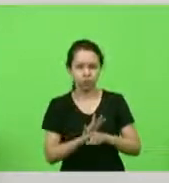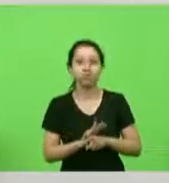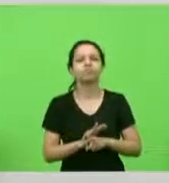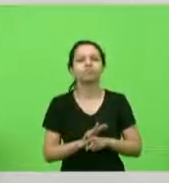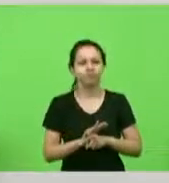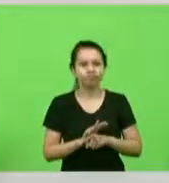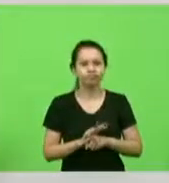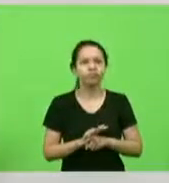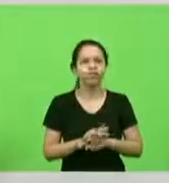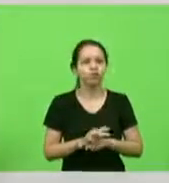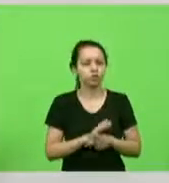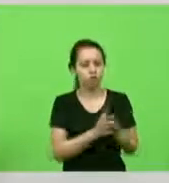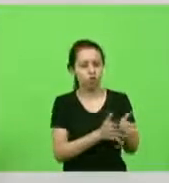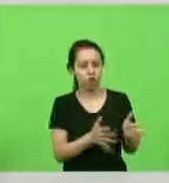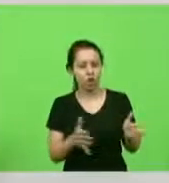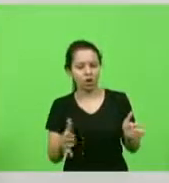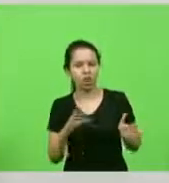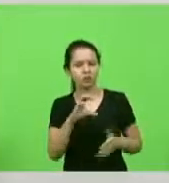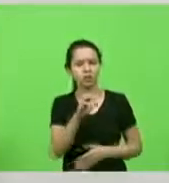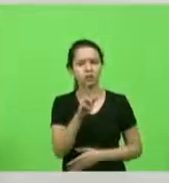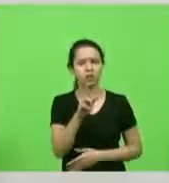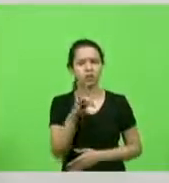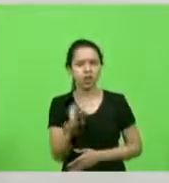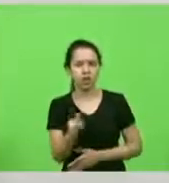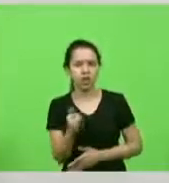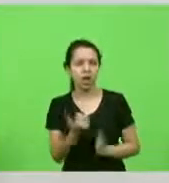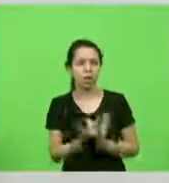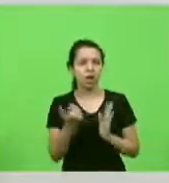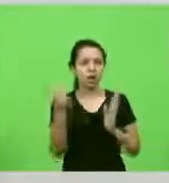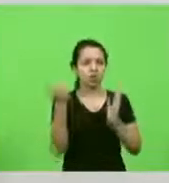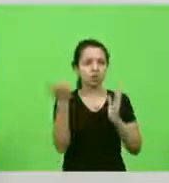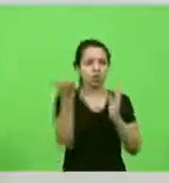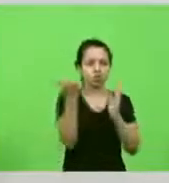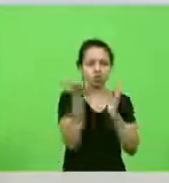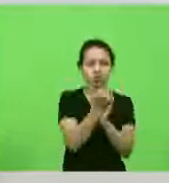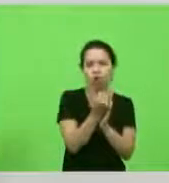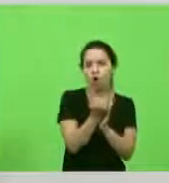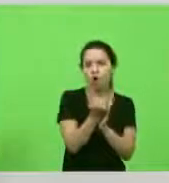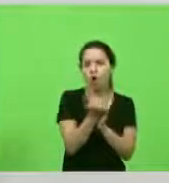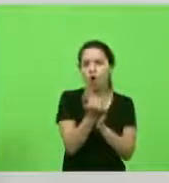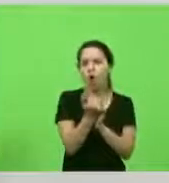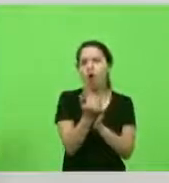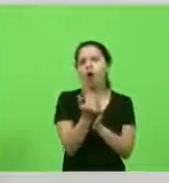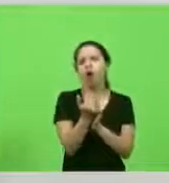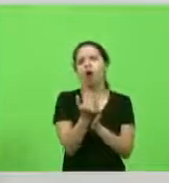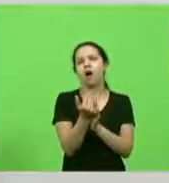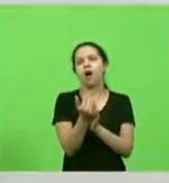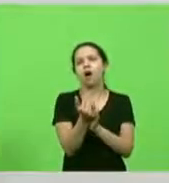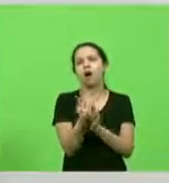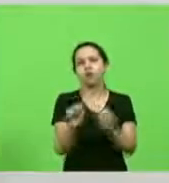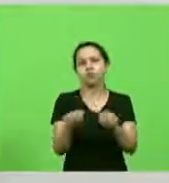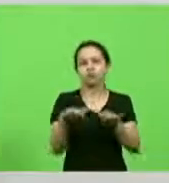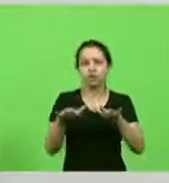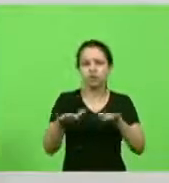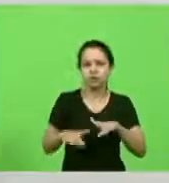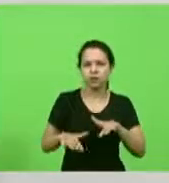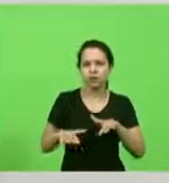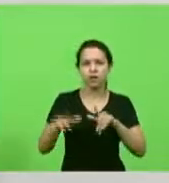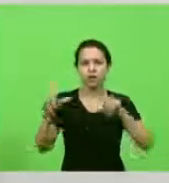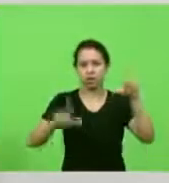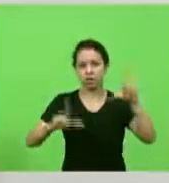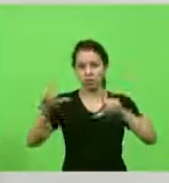durante a CPI a maior audiência da TVL a maior audiência da história da TVL isso é a prova de que os